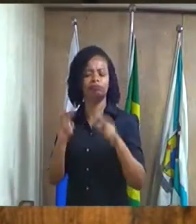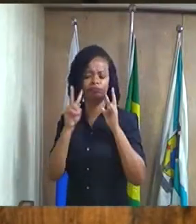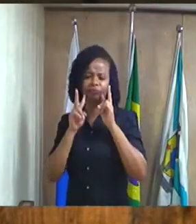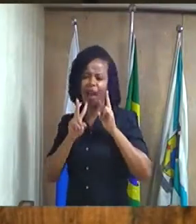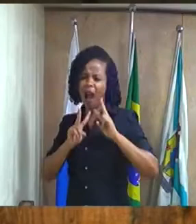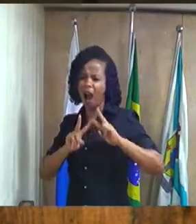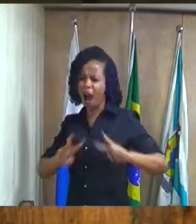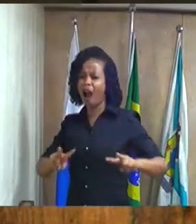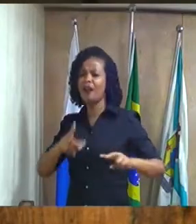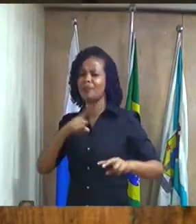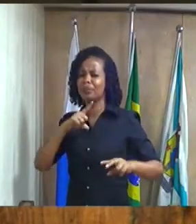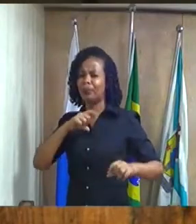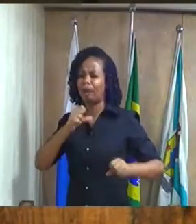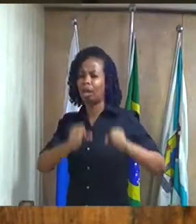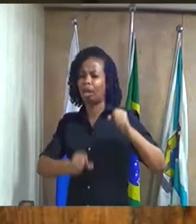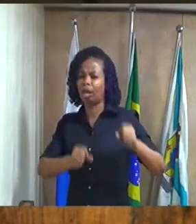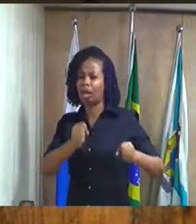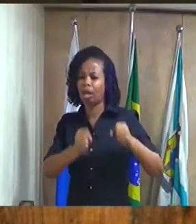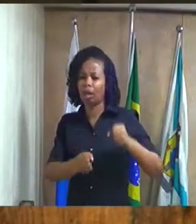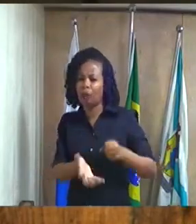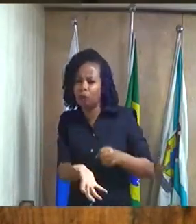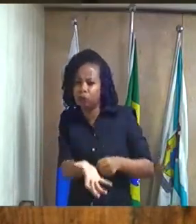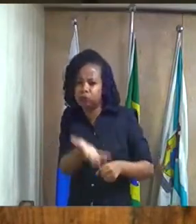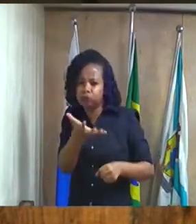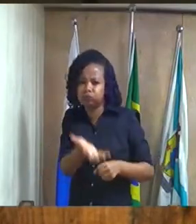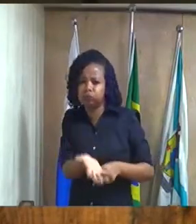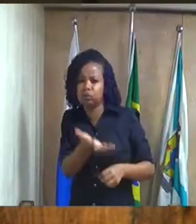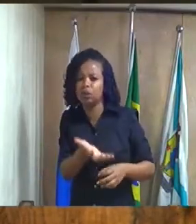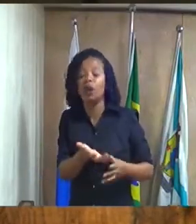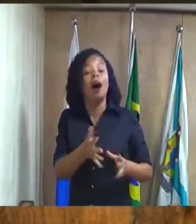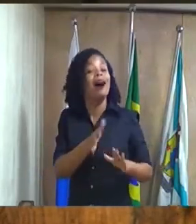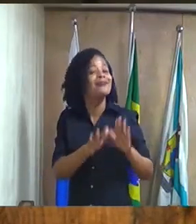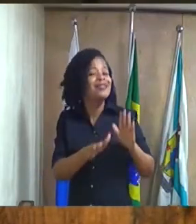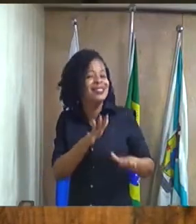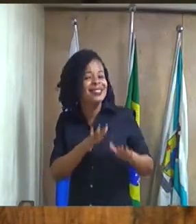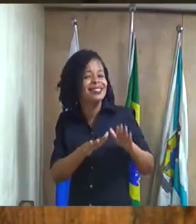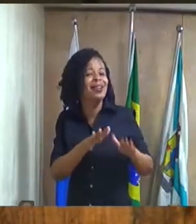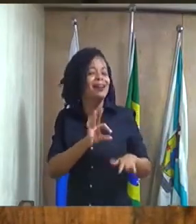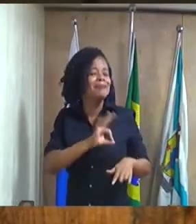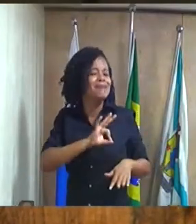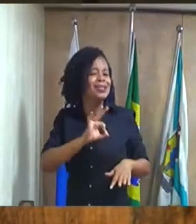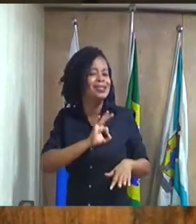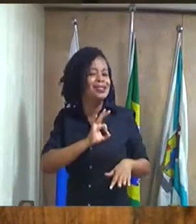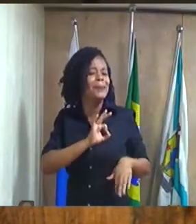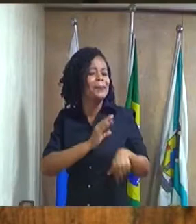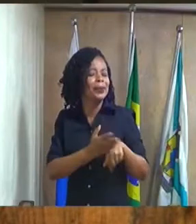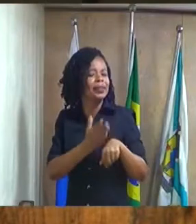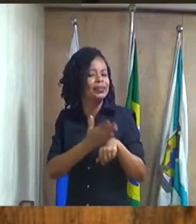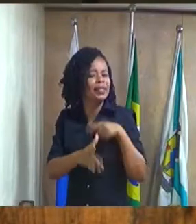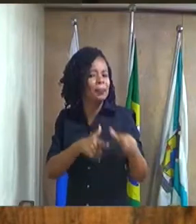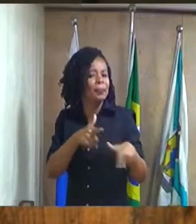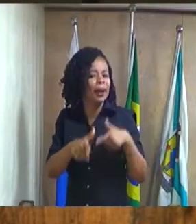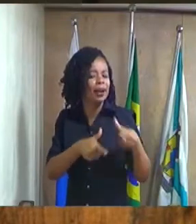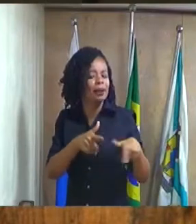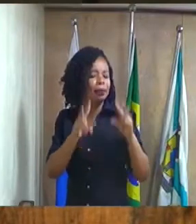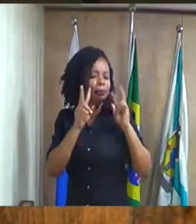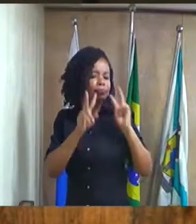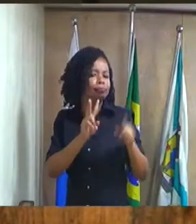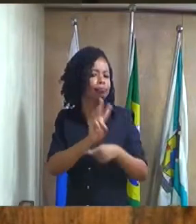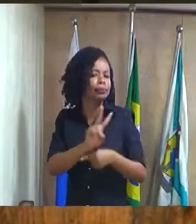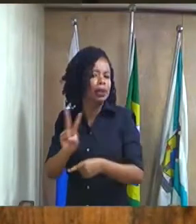para tudo que é lado e o policial em vez de estar fazendo trabalho para atender e defender a população